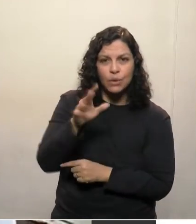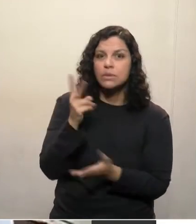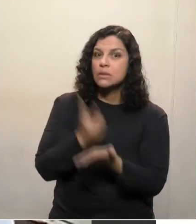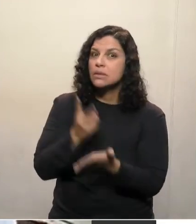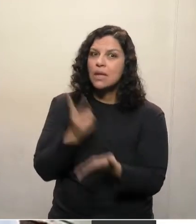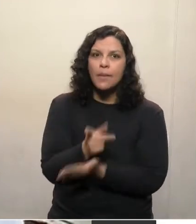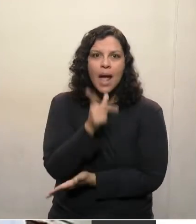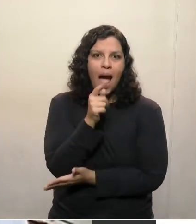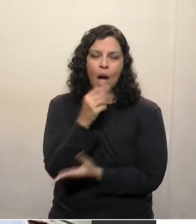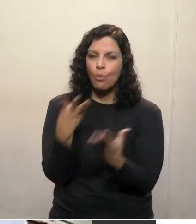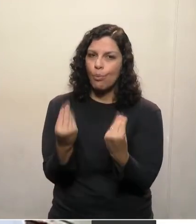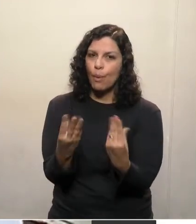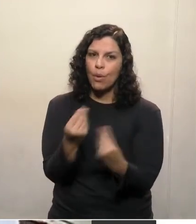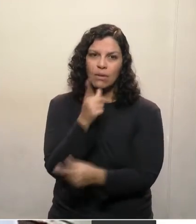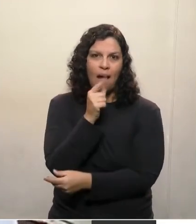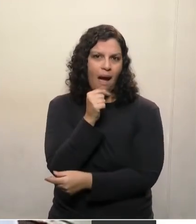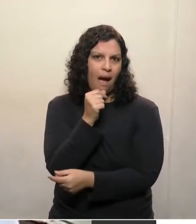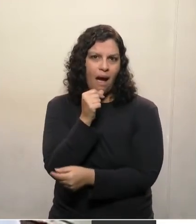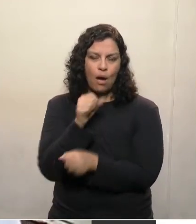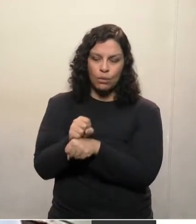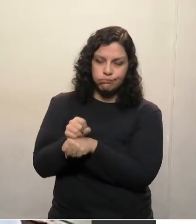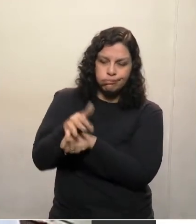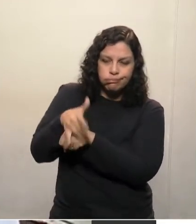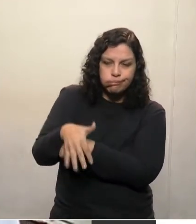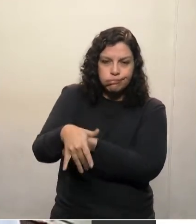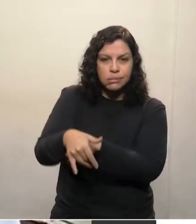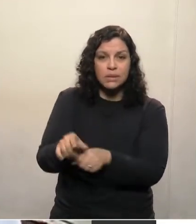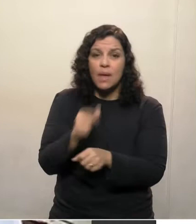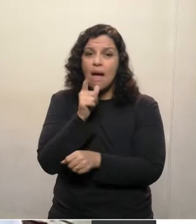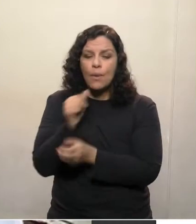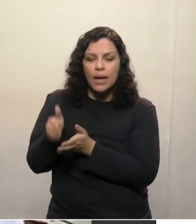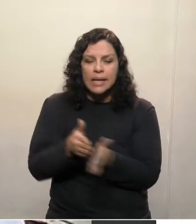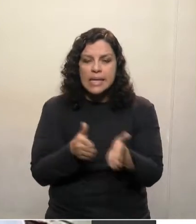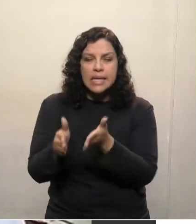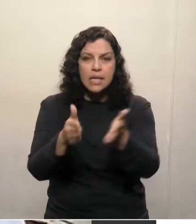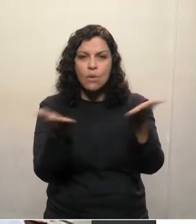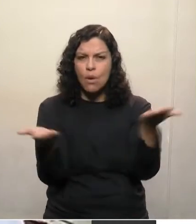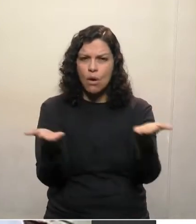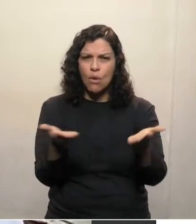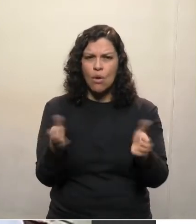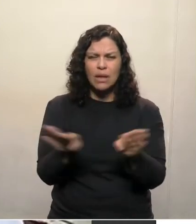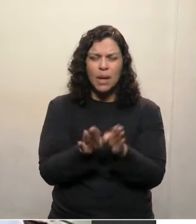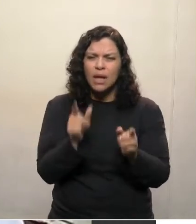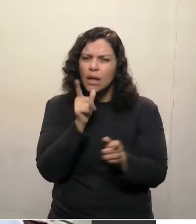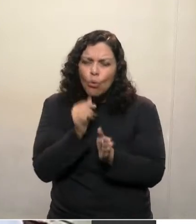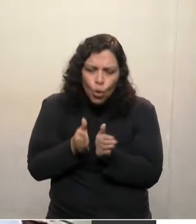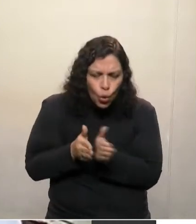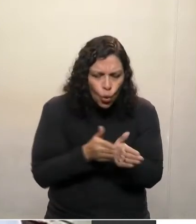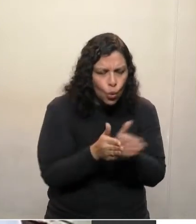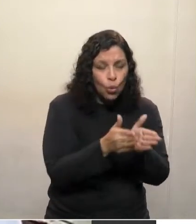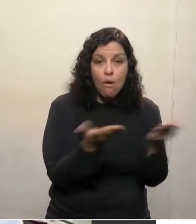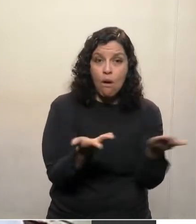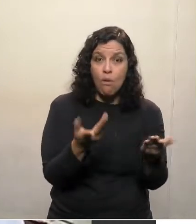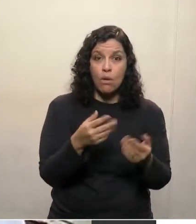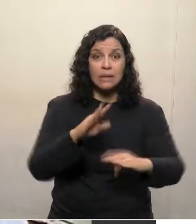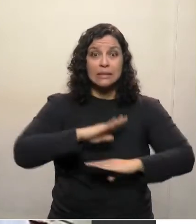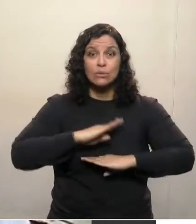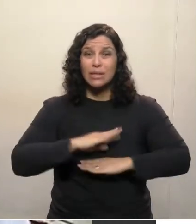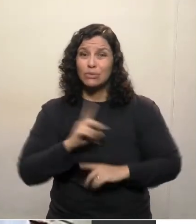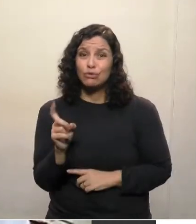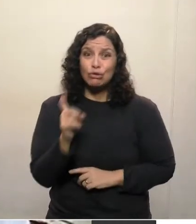água, fontes, mas o que nós vemos são os rios, riachos, córregos, passando por uma situação